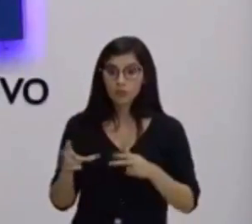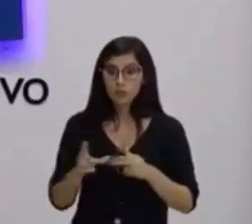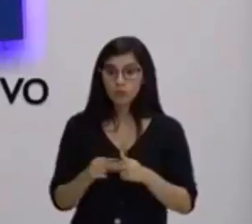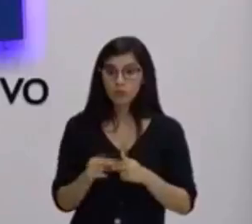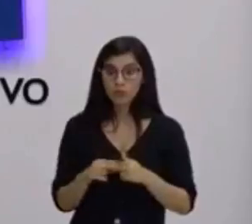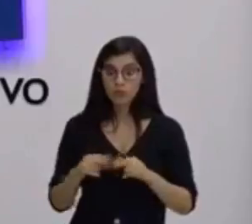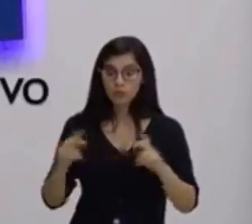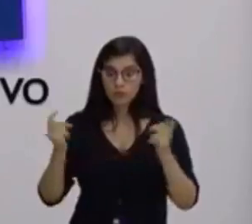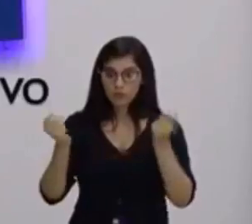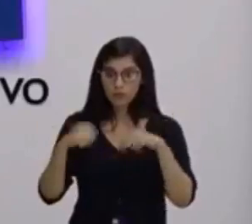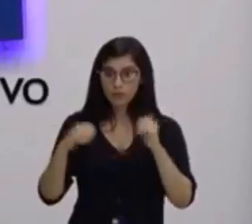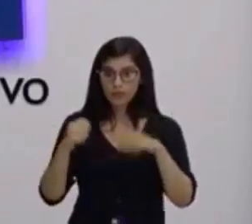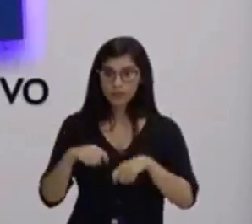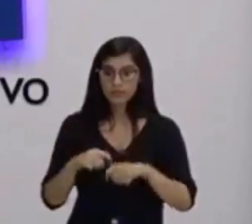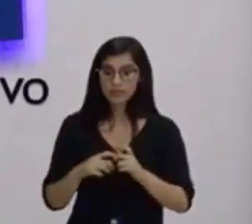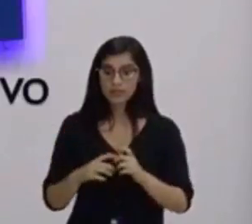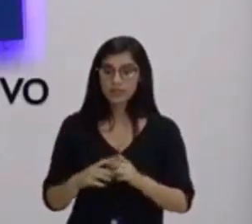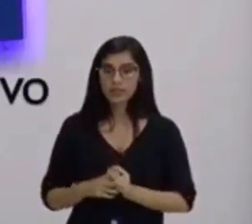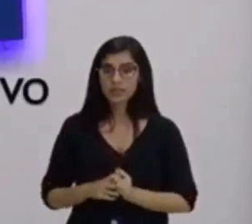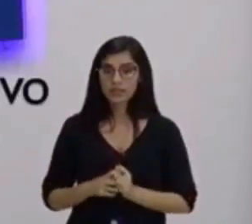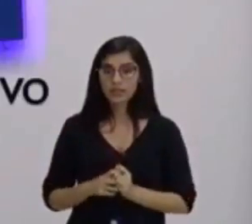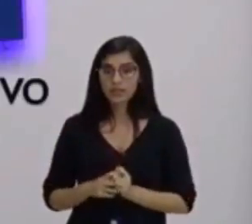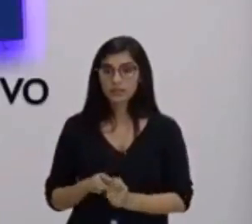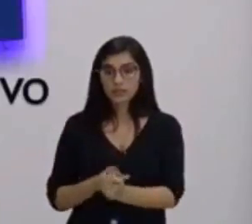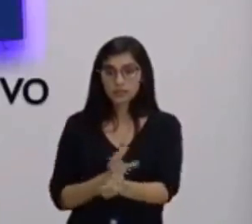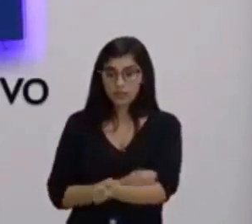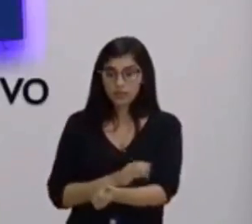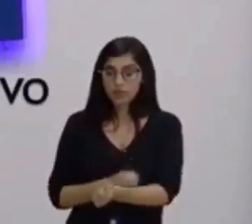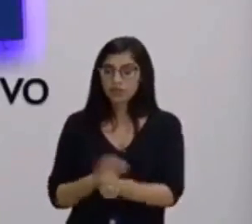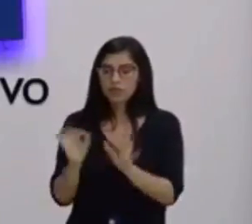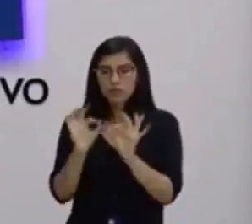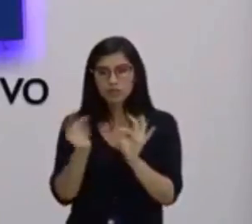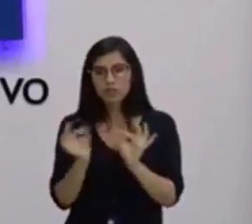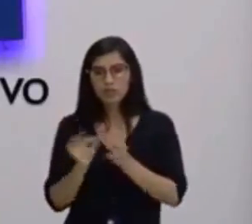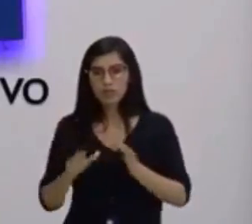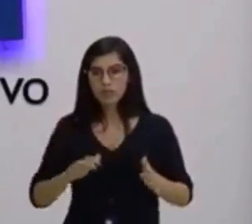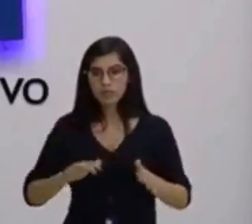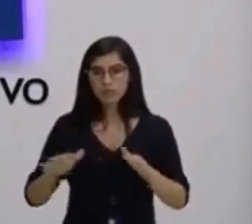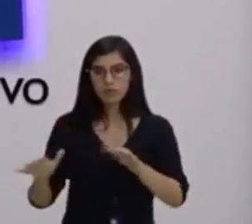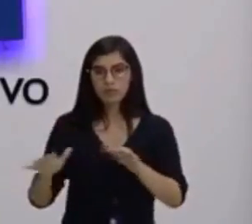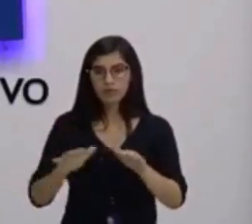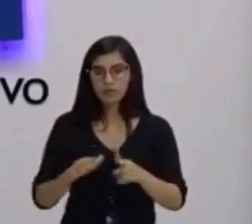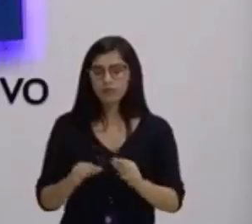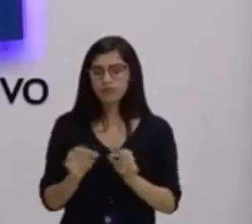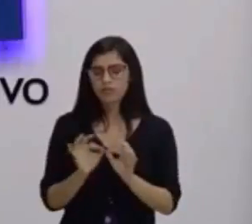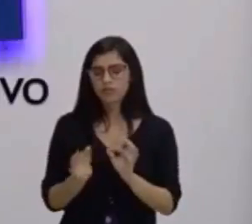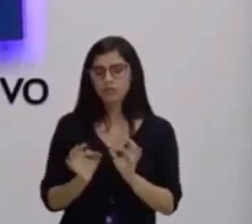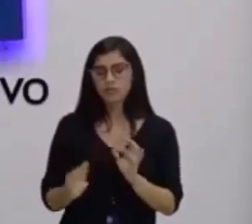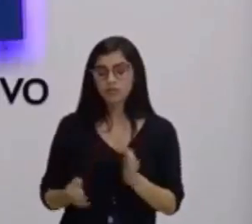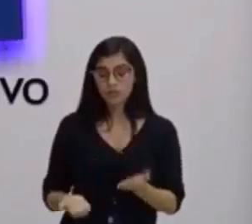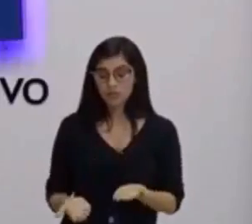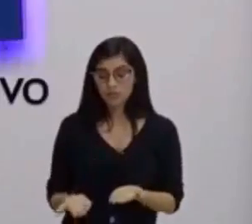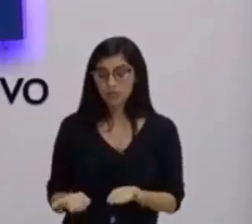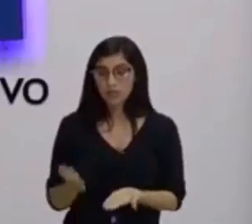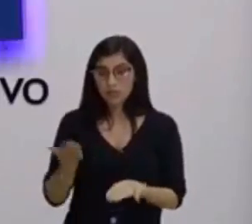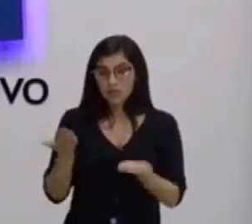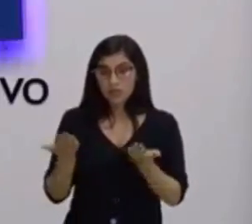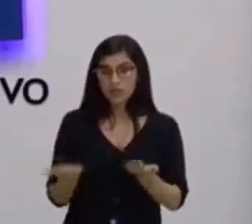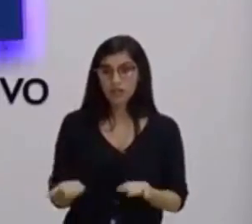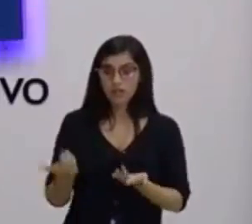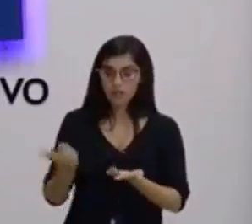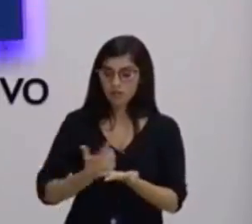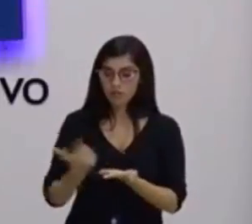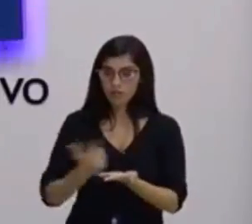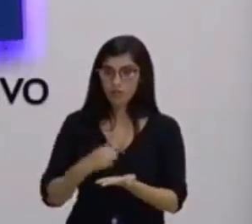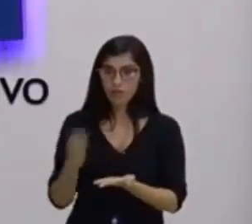capacidades físicas. E um simples movimento, e um simples ato de carregar um livro, um caderno,